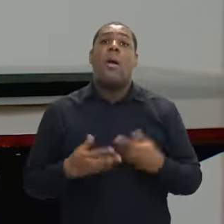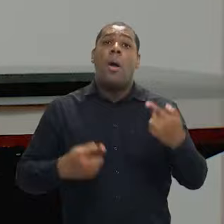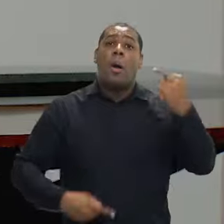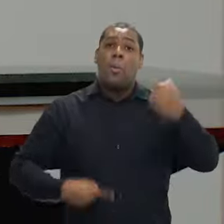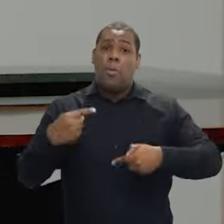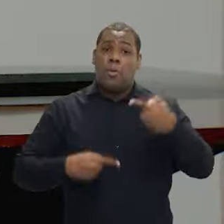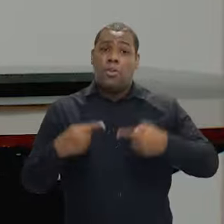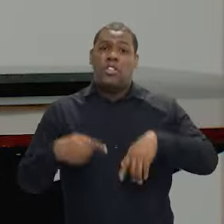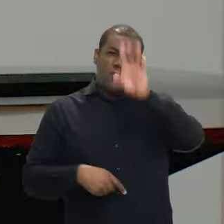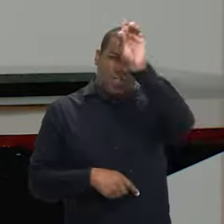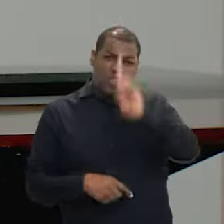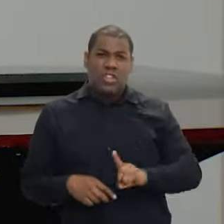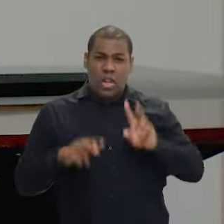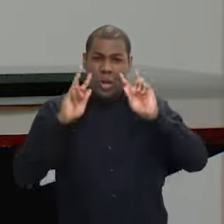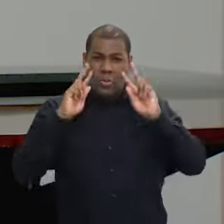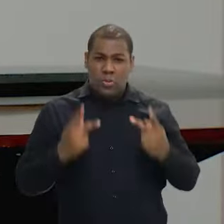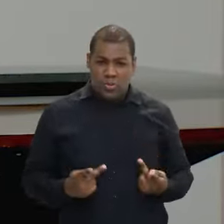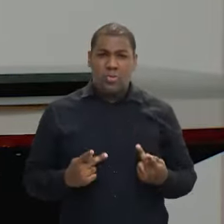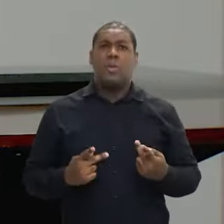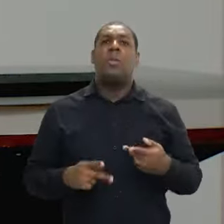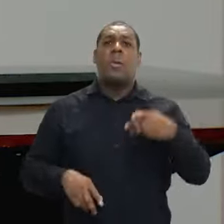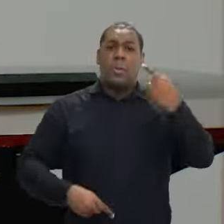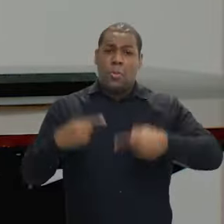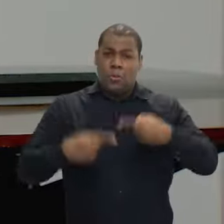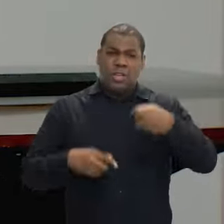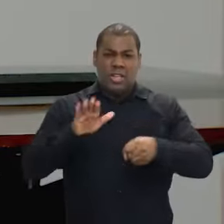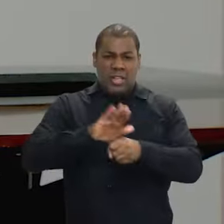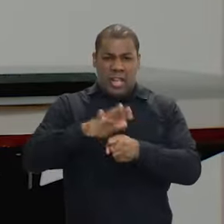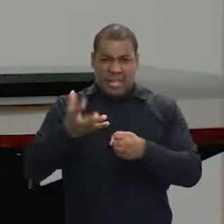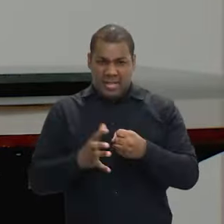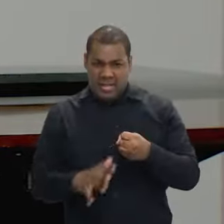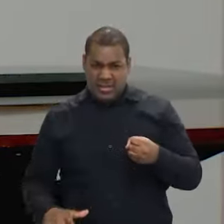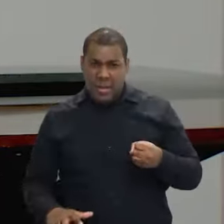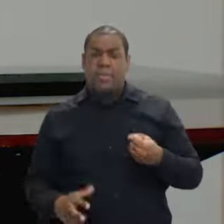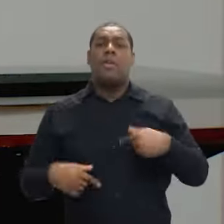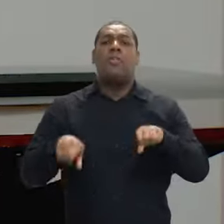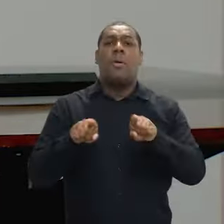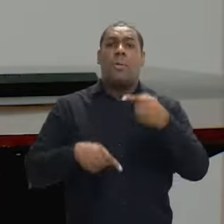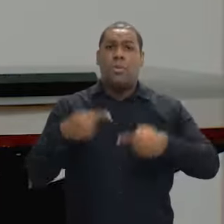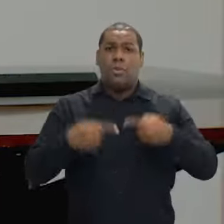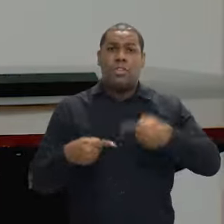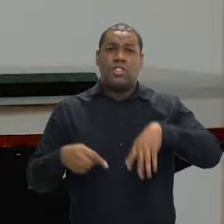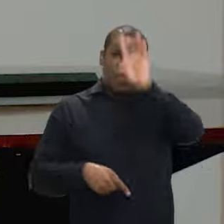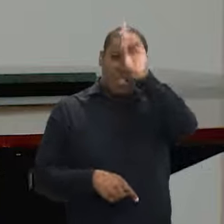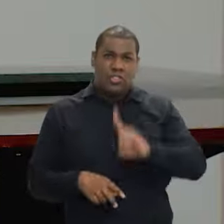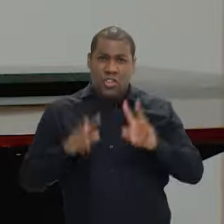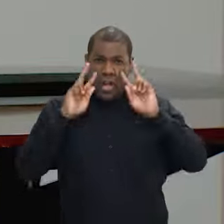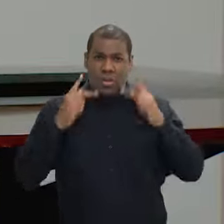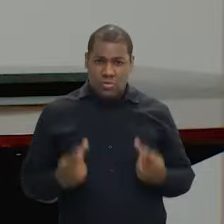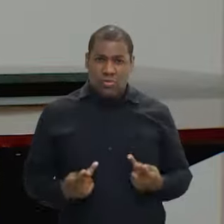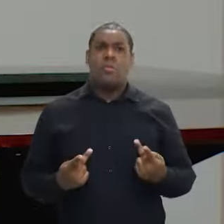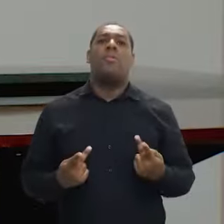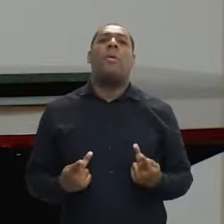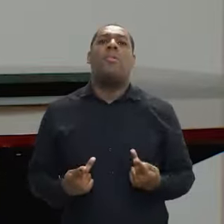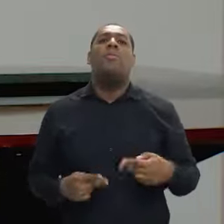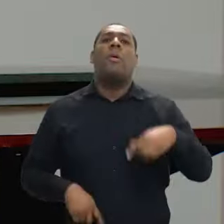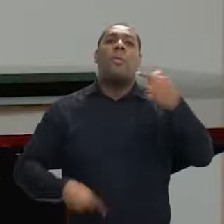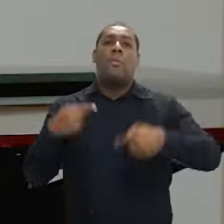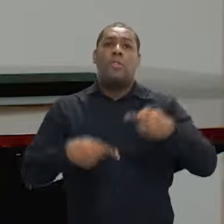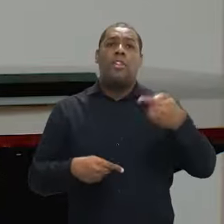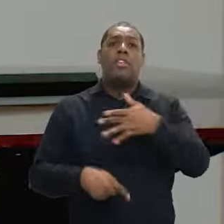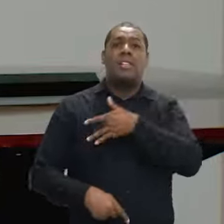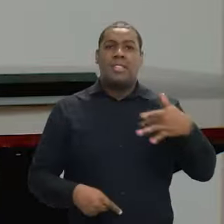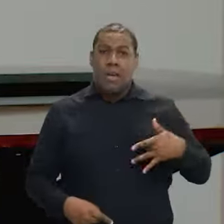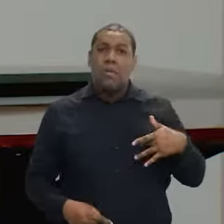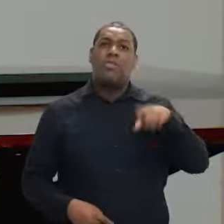políticas de direitos humanos em essência. Então, política de saneamento é política de direitos humanos, política econômica é política de direitos humanos, política